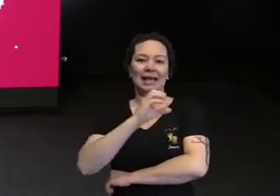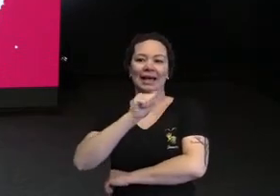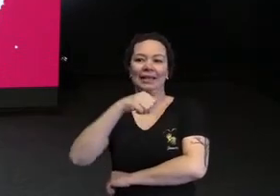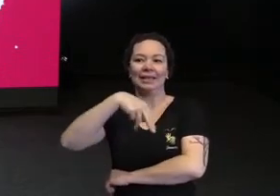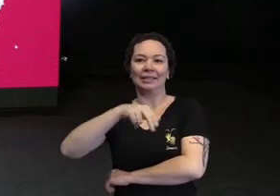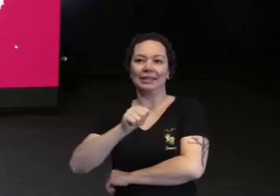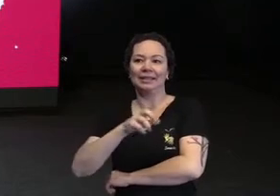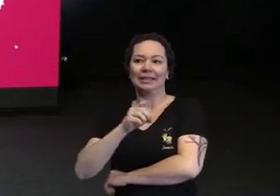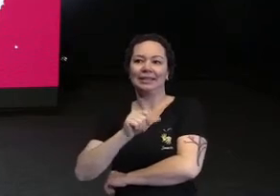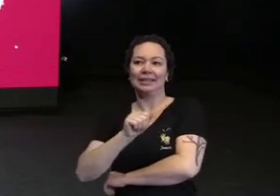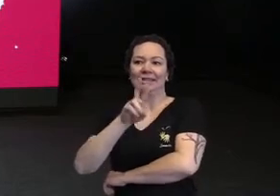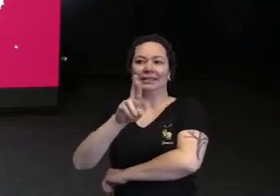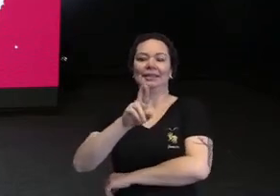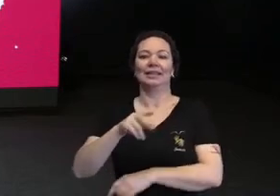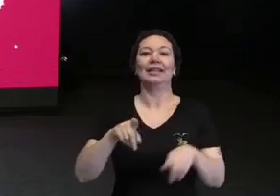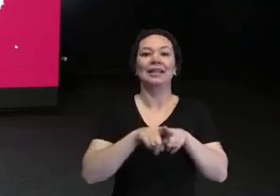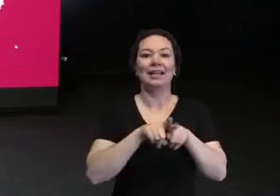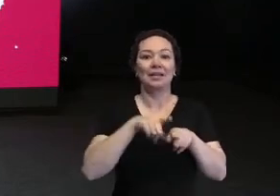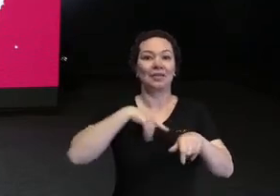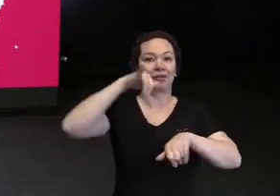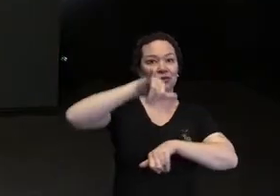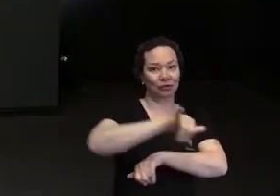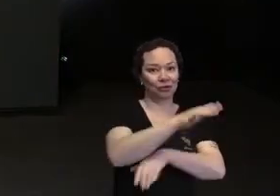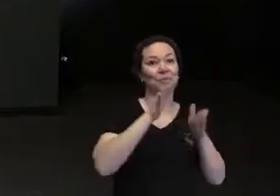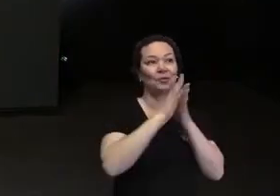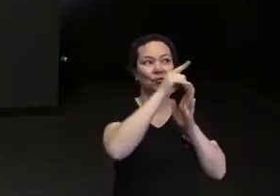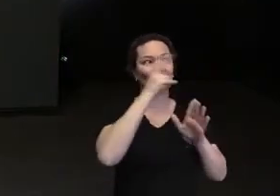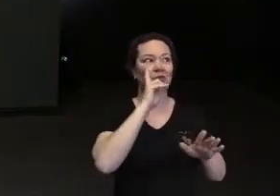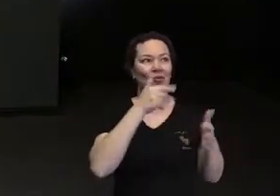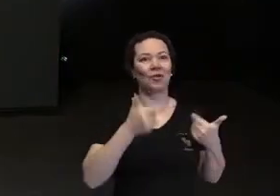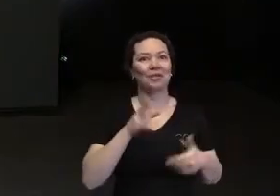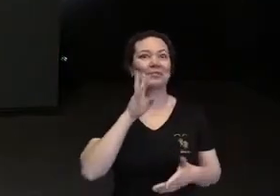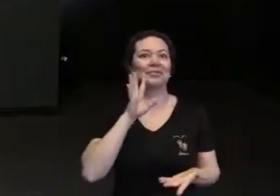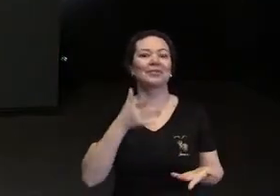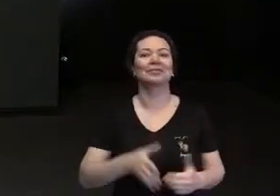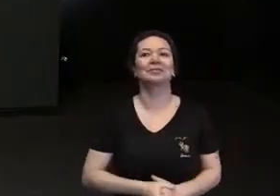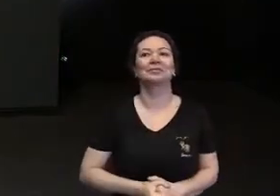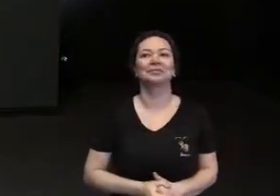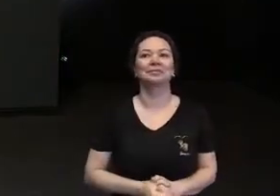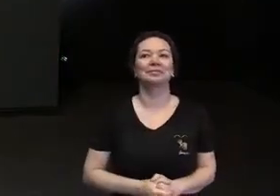Aquele bem louco. Tem tudo aqui, por favor, assistam. E aí, gente,